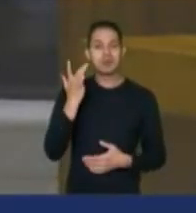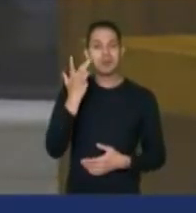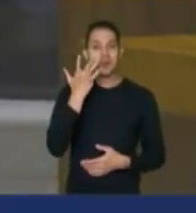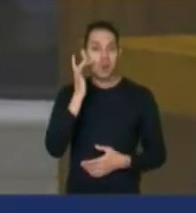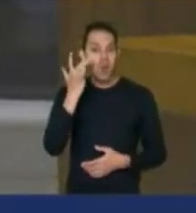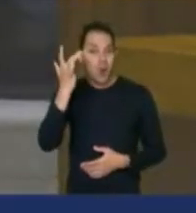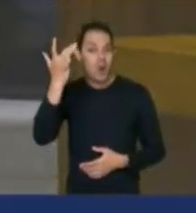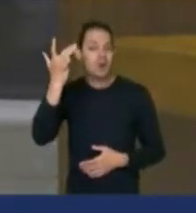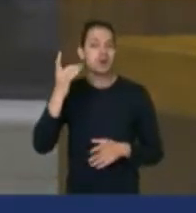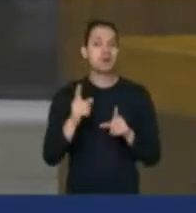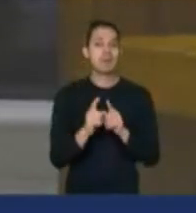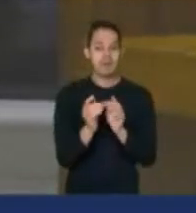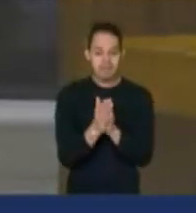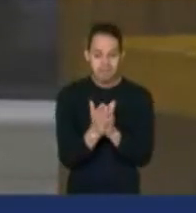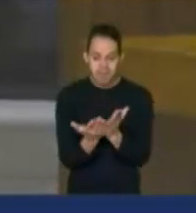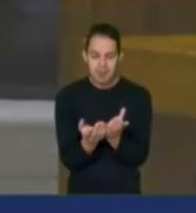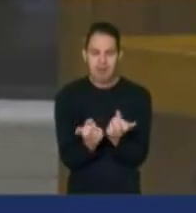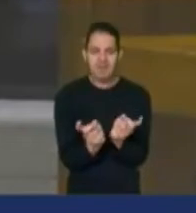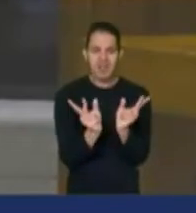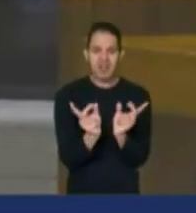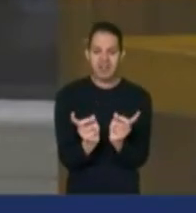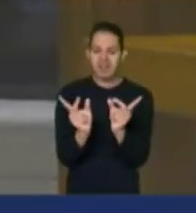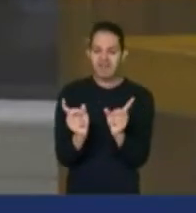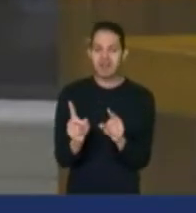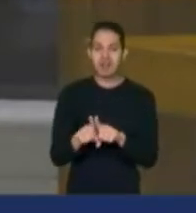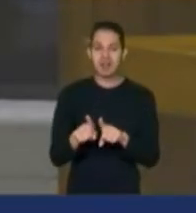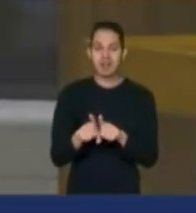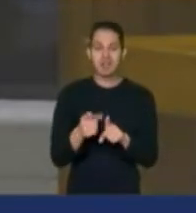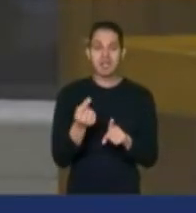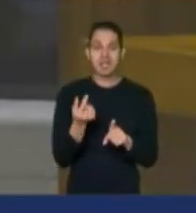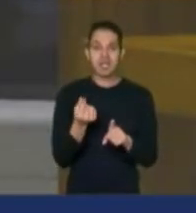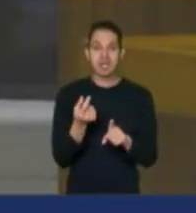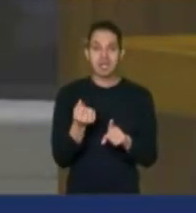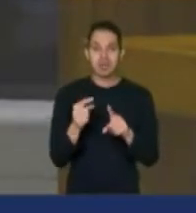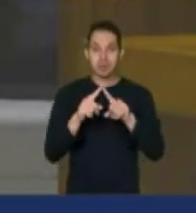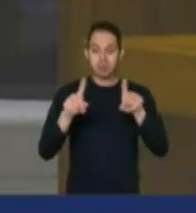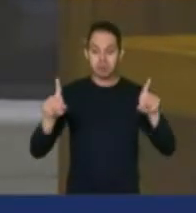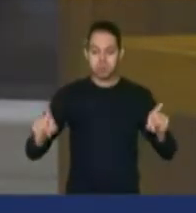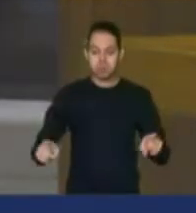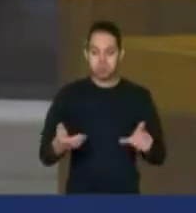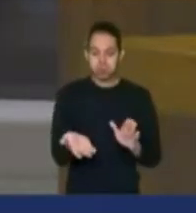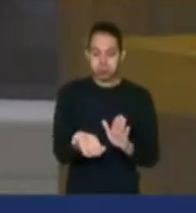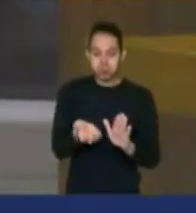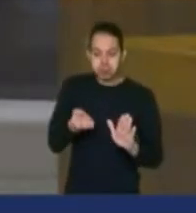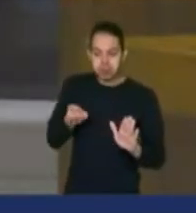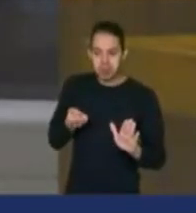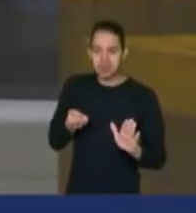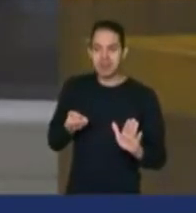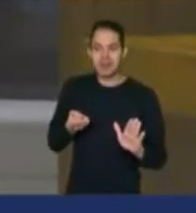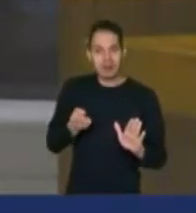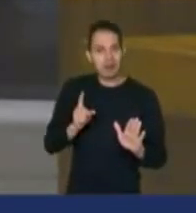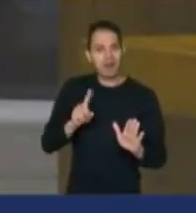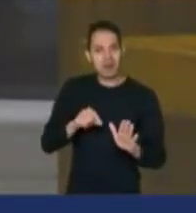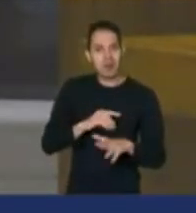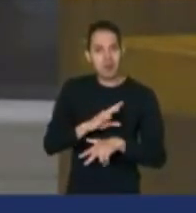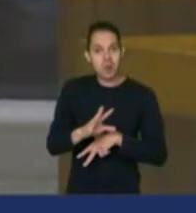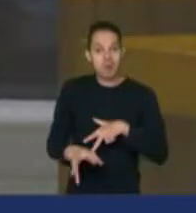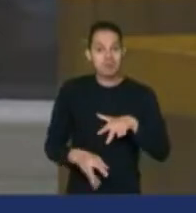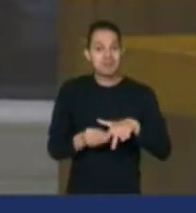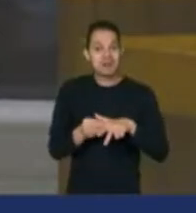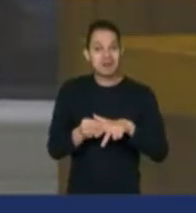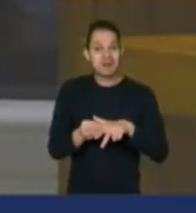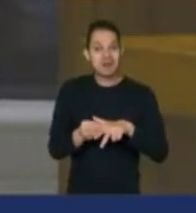venderem bíblias e sacarem dinheiro vivo. Isso chama corrupção. Não é o